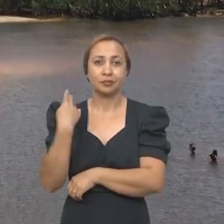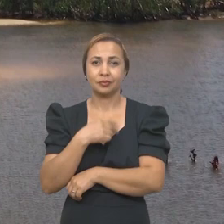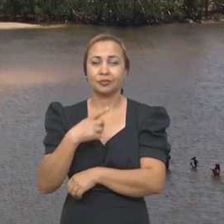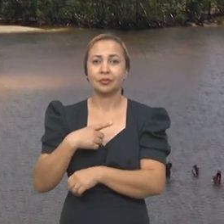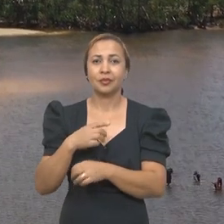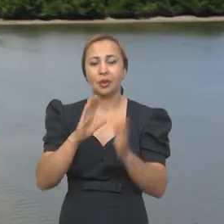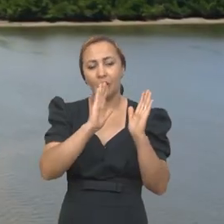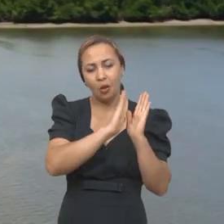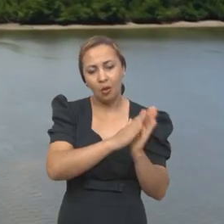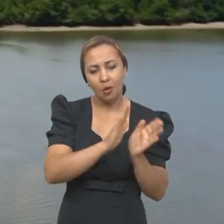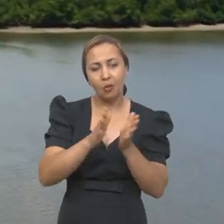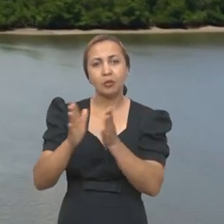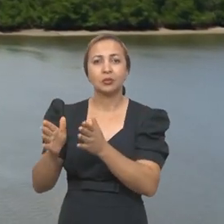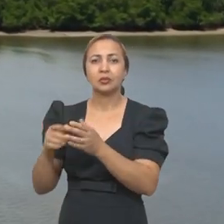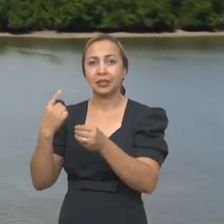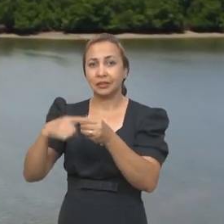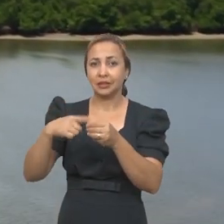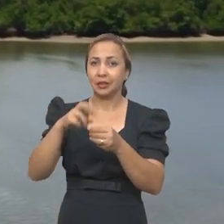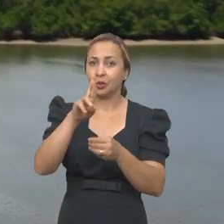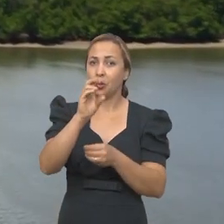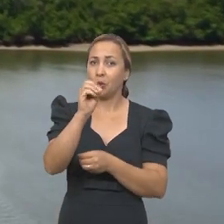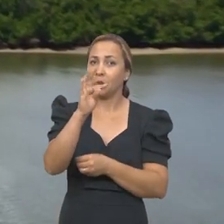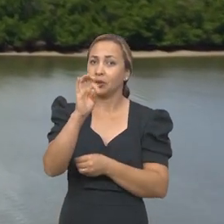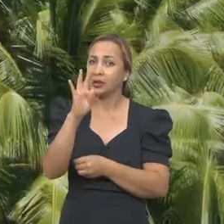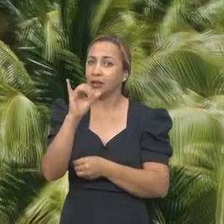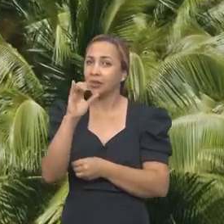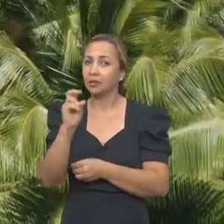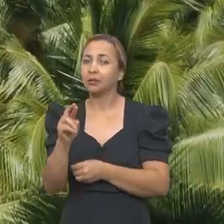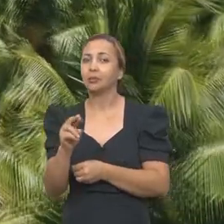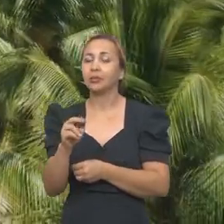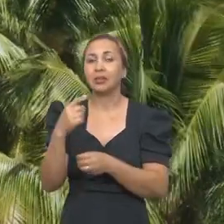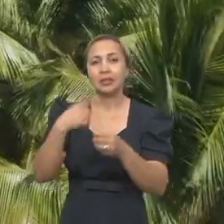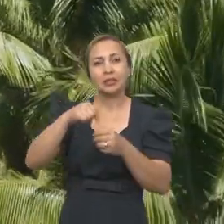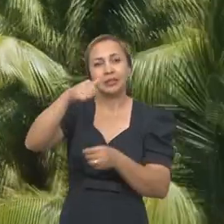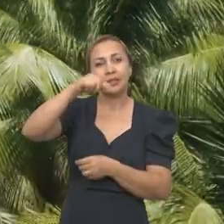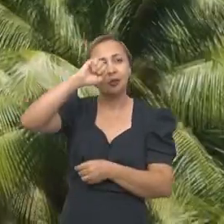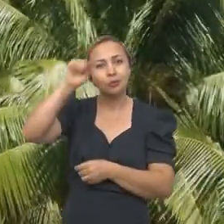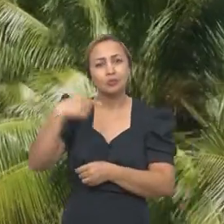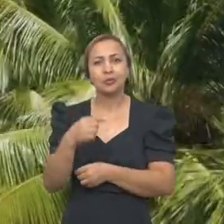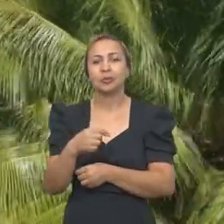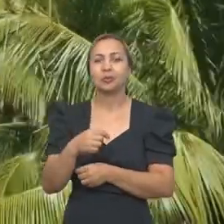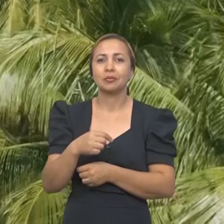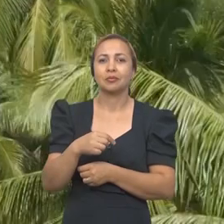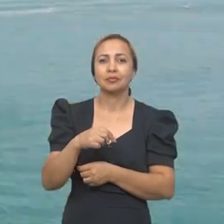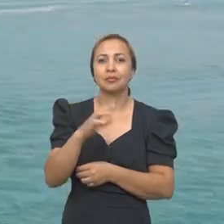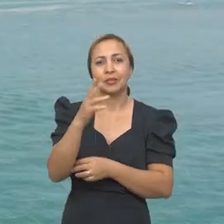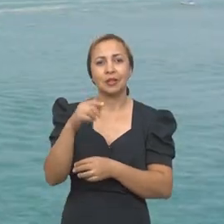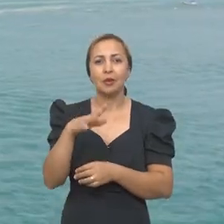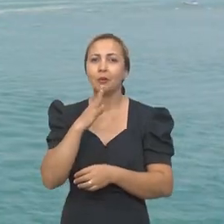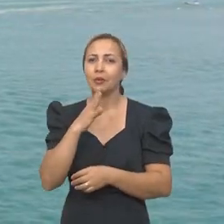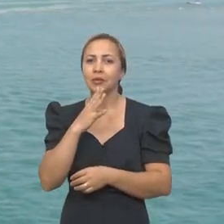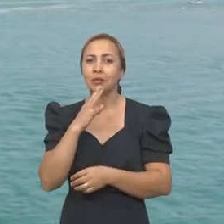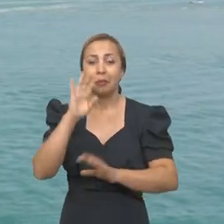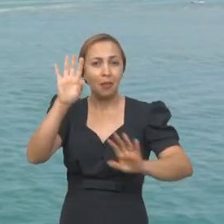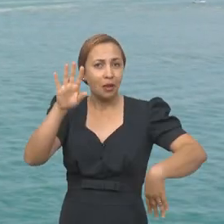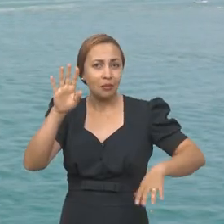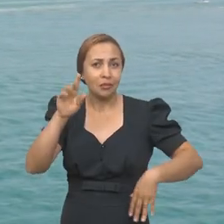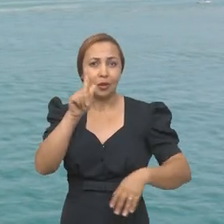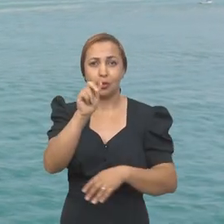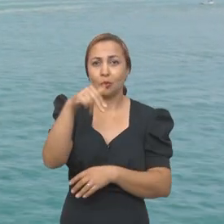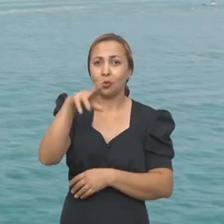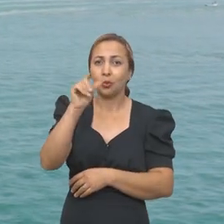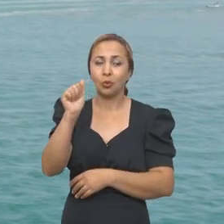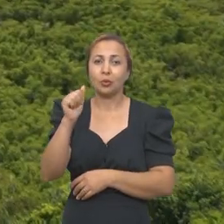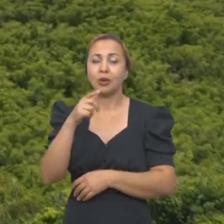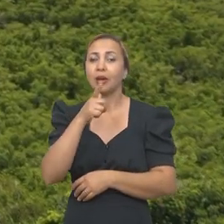Aqui estamos em Roteiro, uma pequena cidade de 7 mil habitantes, bastante conhecida pela